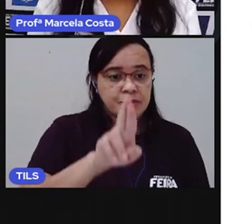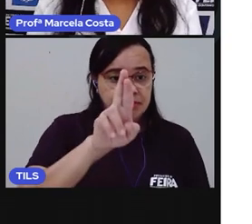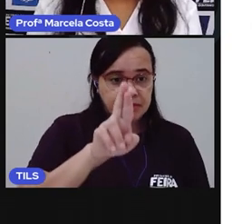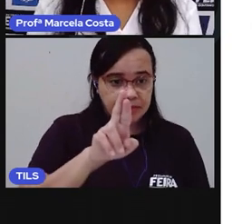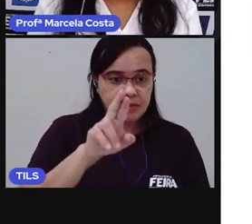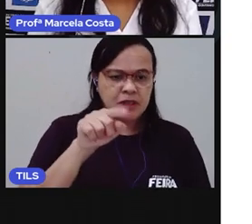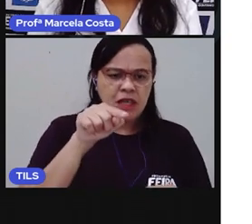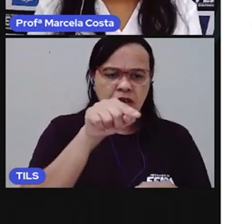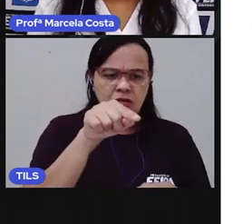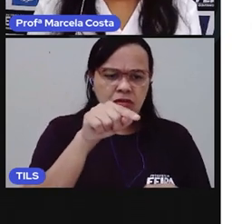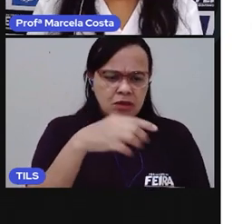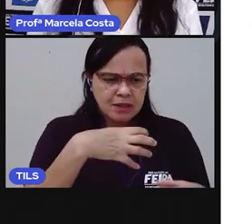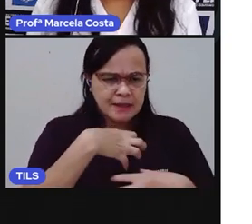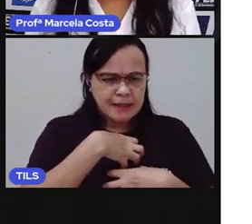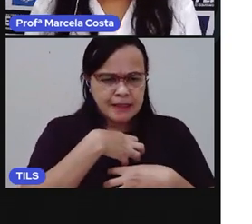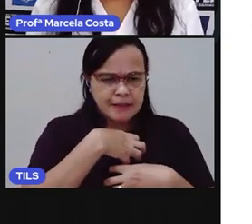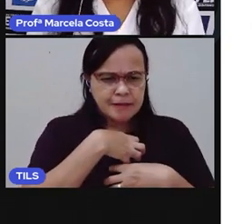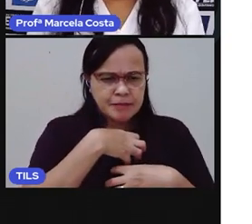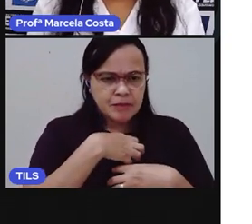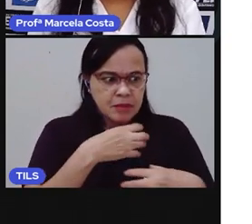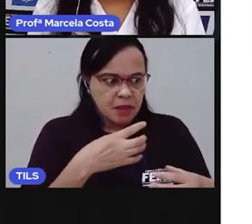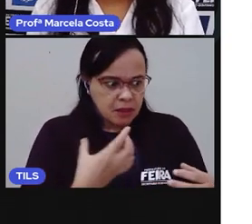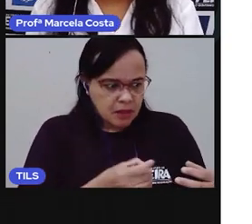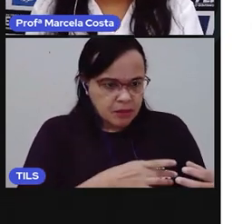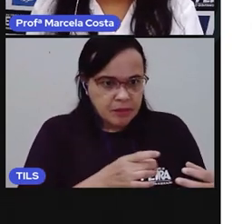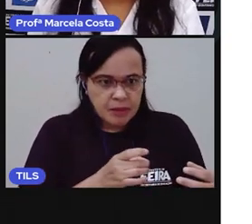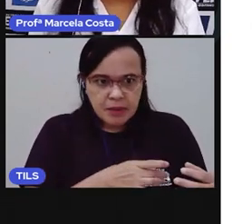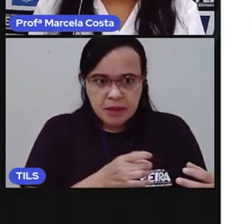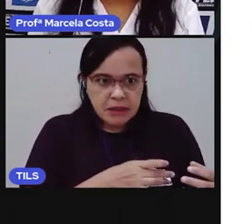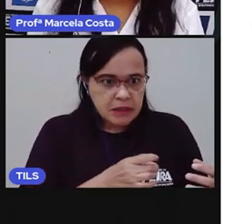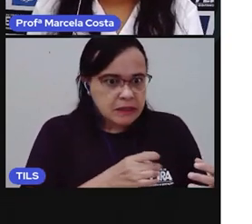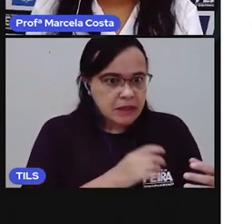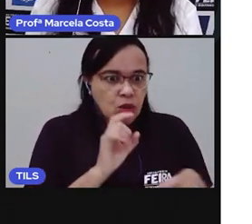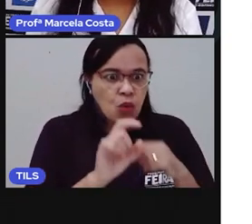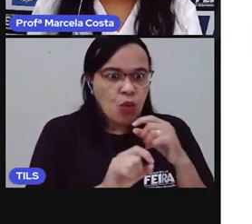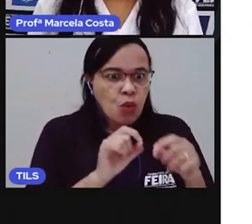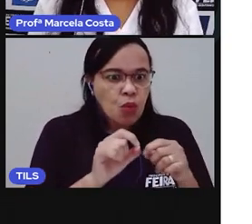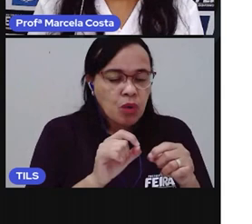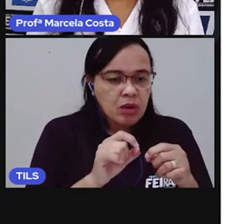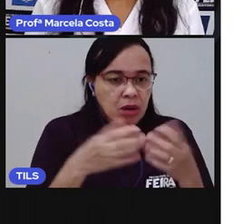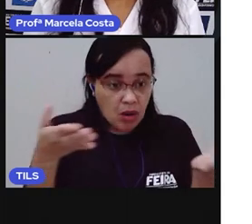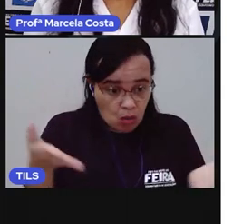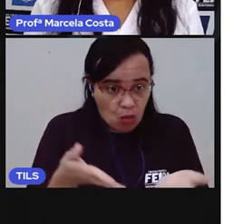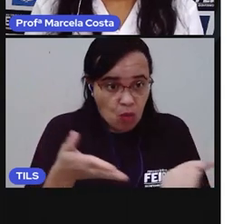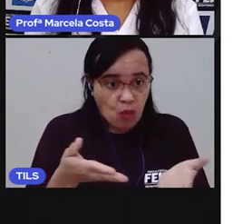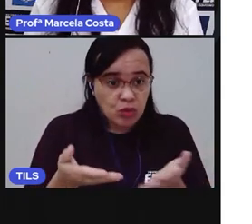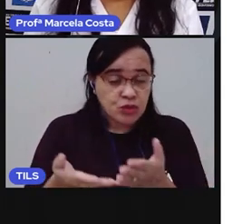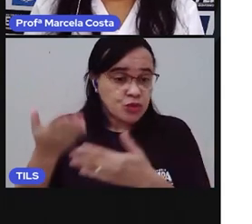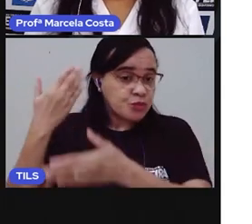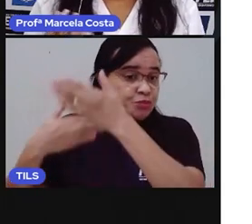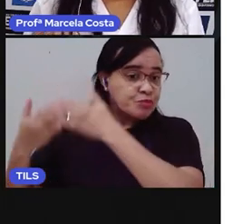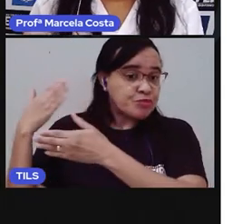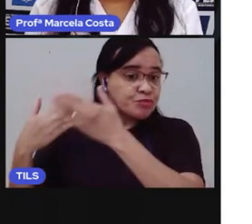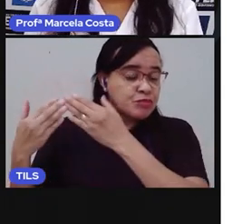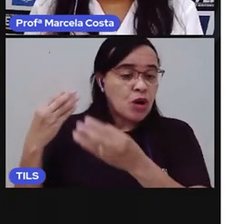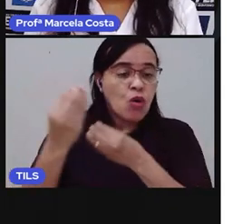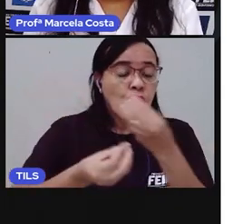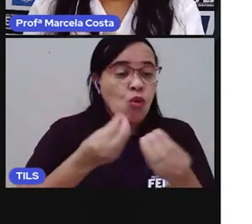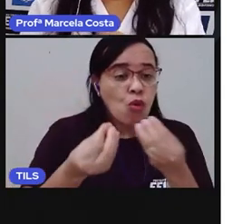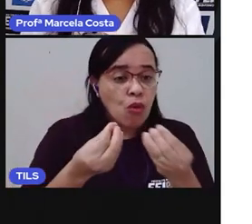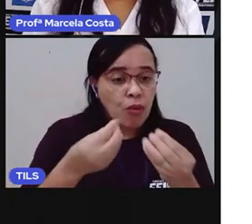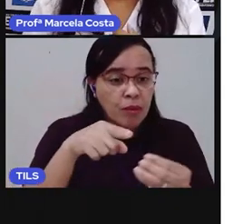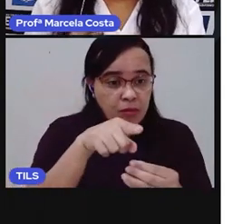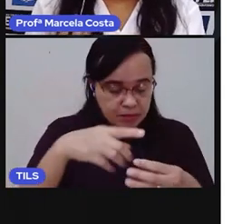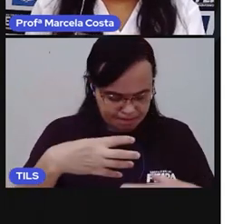os medos que você sente ou que você já sentiu. E aí você vai dizer